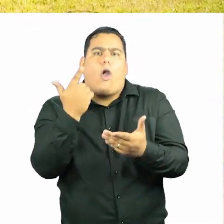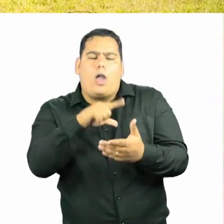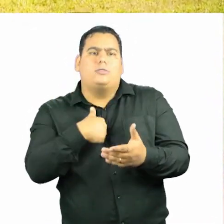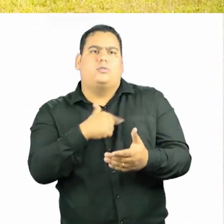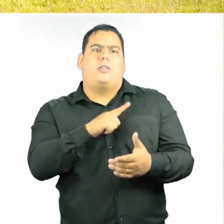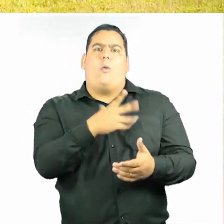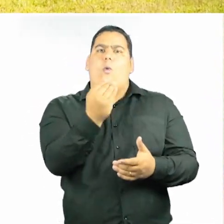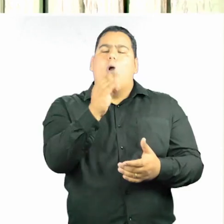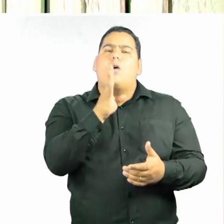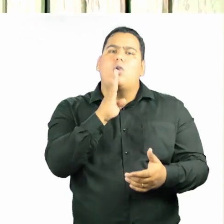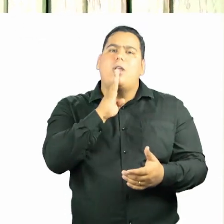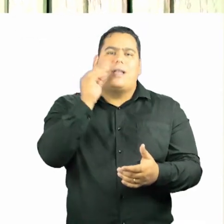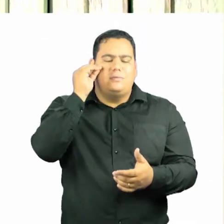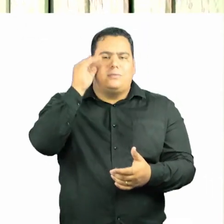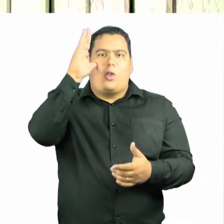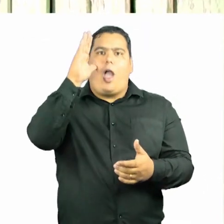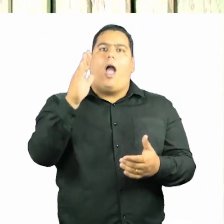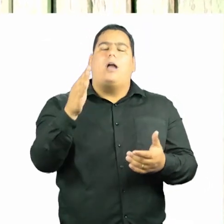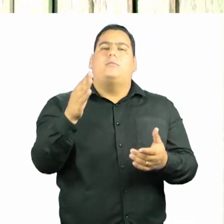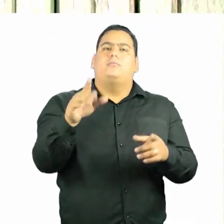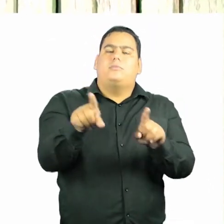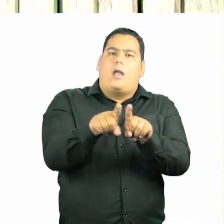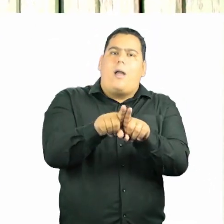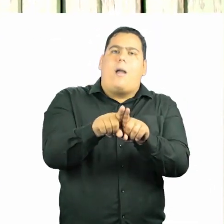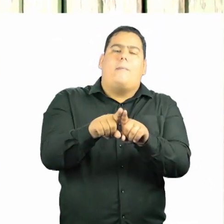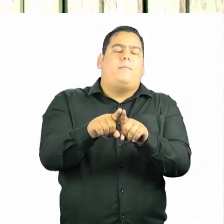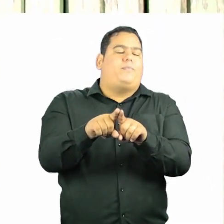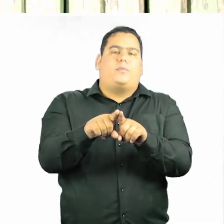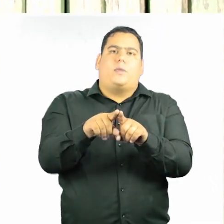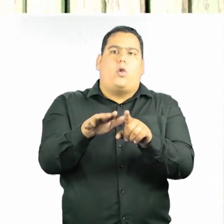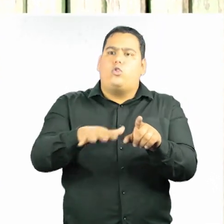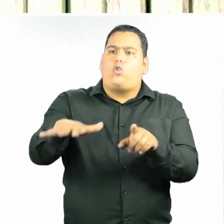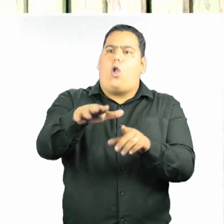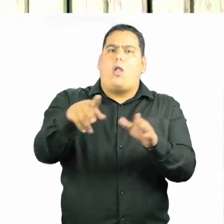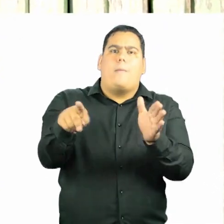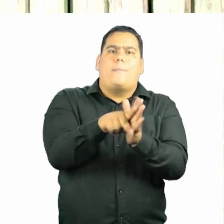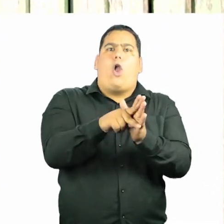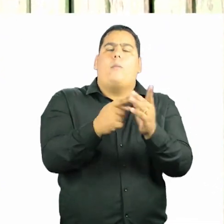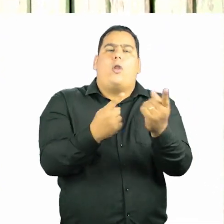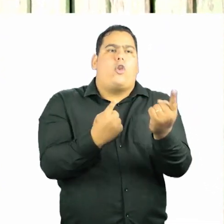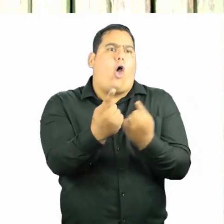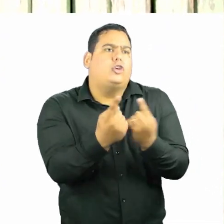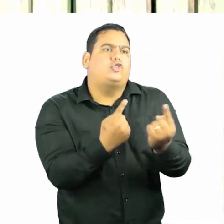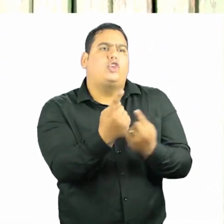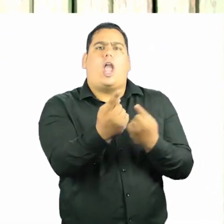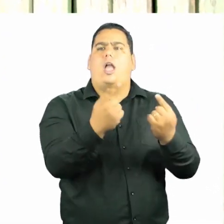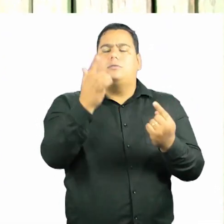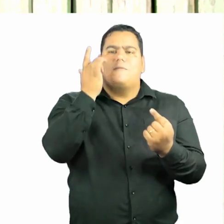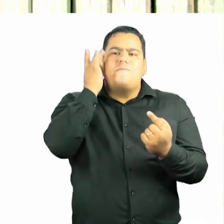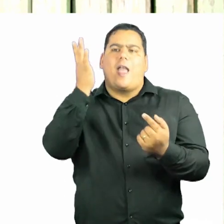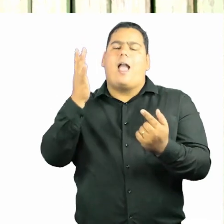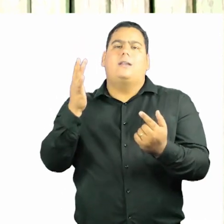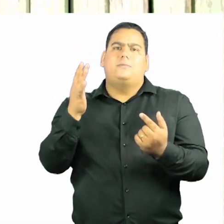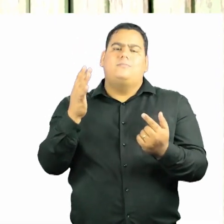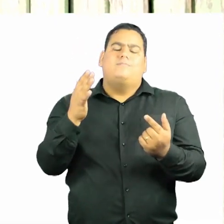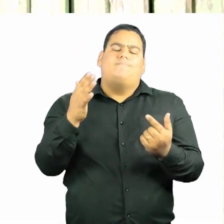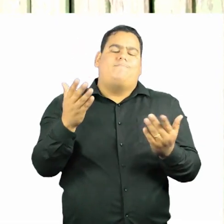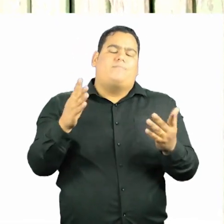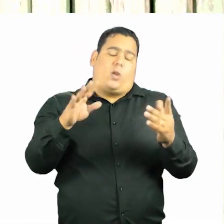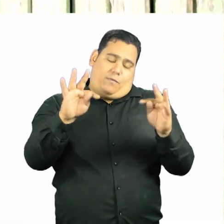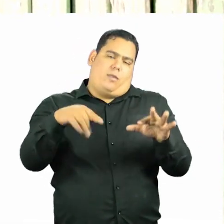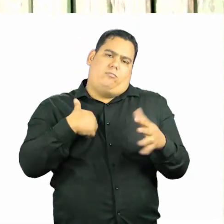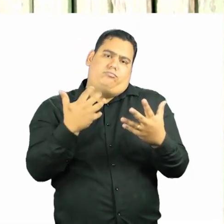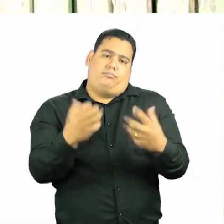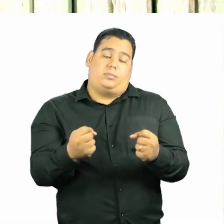conhecimento de onde ir, como ir, de toda a logística da unidade móvel, né? Então, eu fiquei muito feliz.